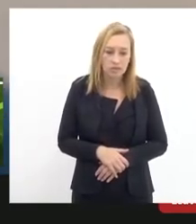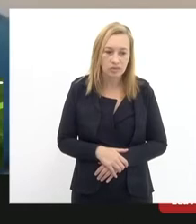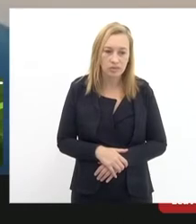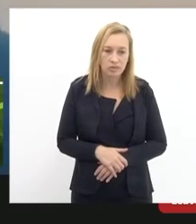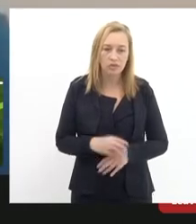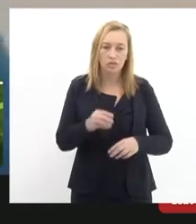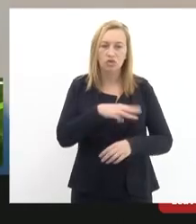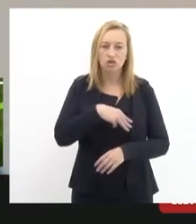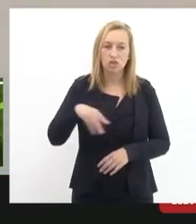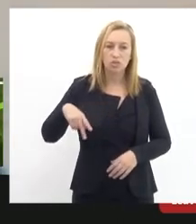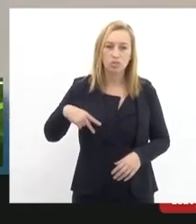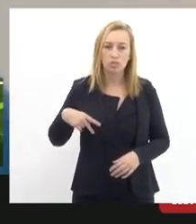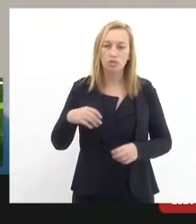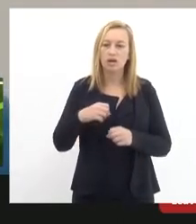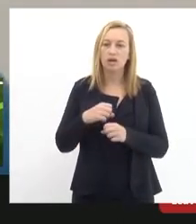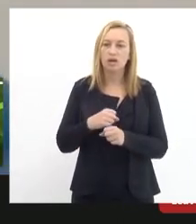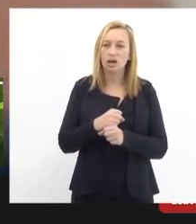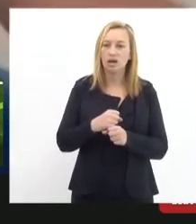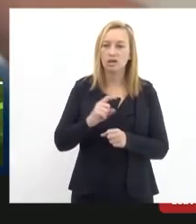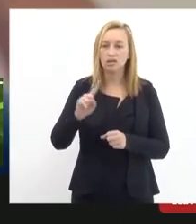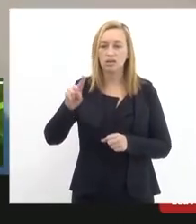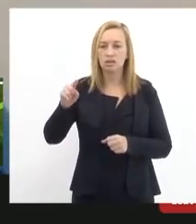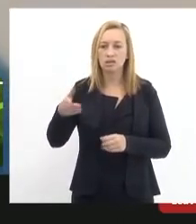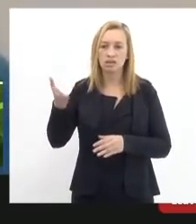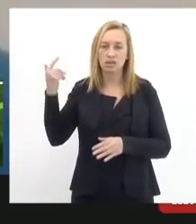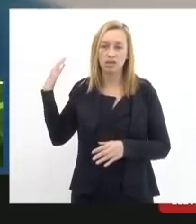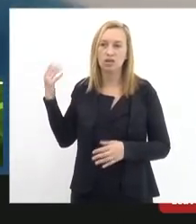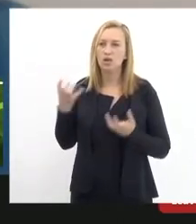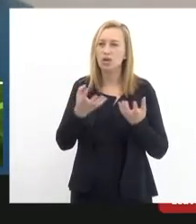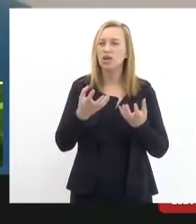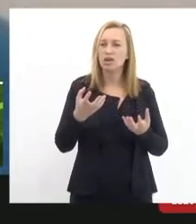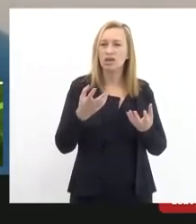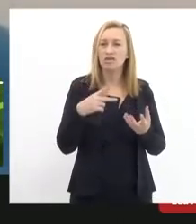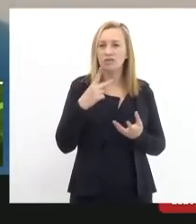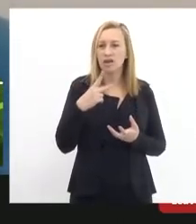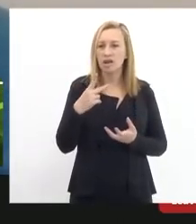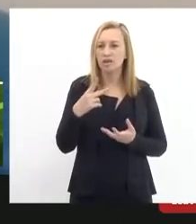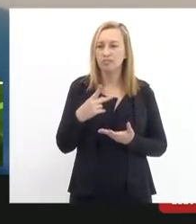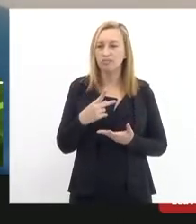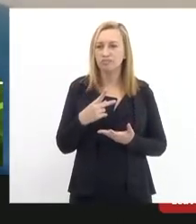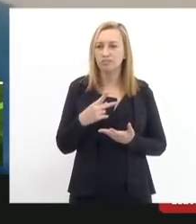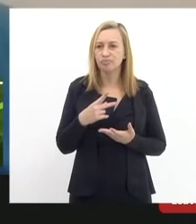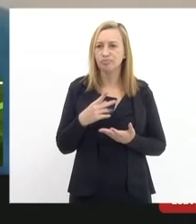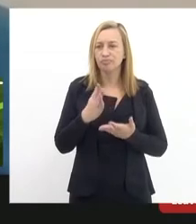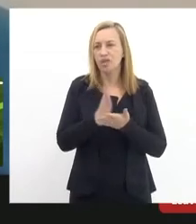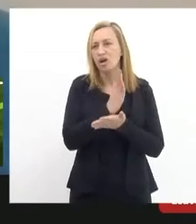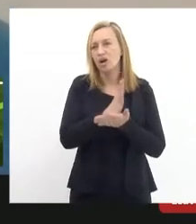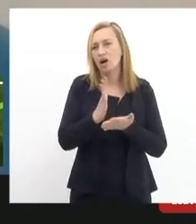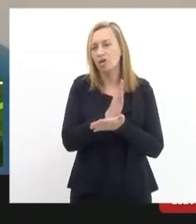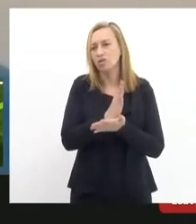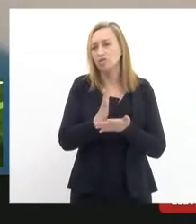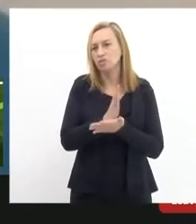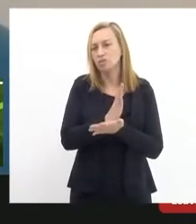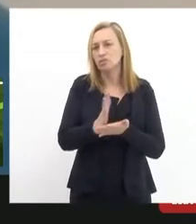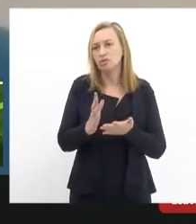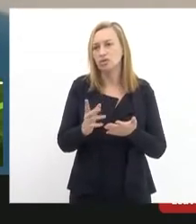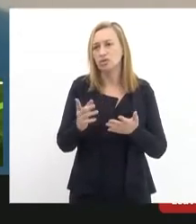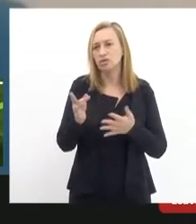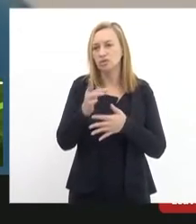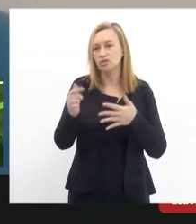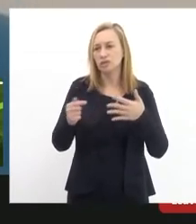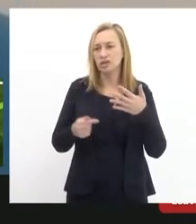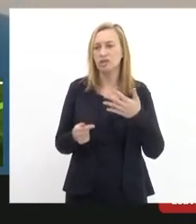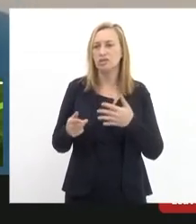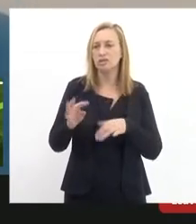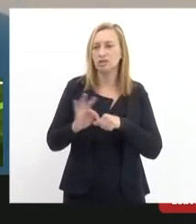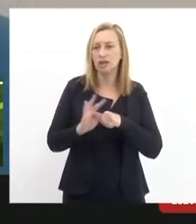Público há bastante tempo atrás essa sentença eu queria apenas fazer alguns alguns esclarecimentos adicionais de ordem técnica para